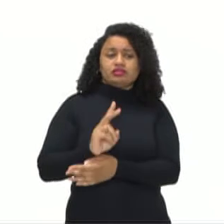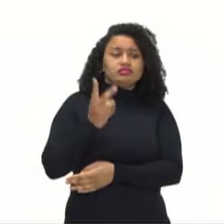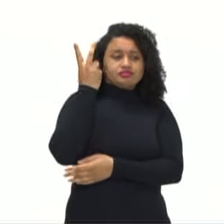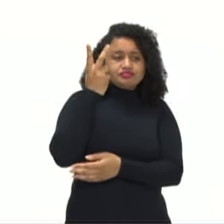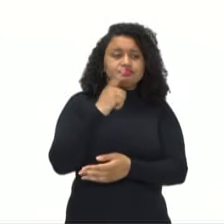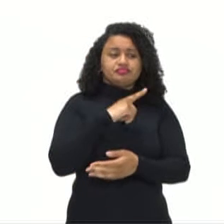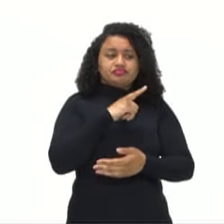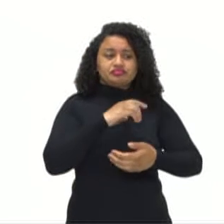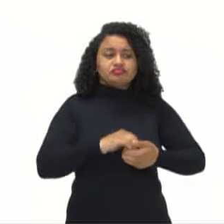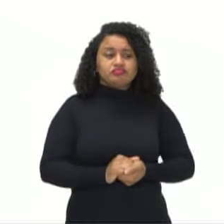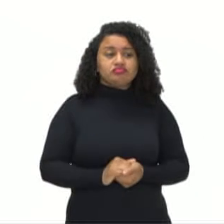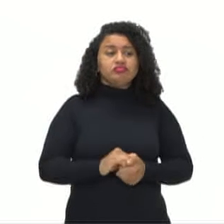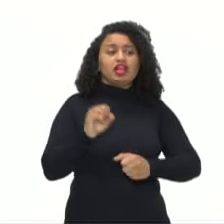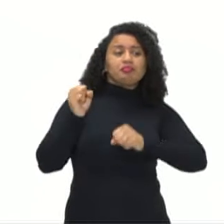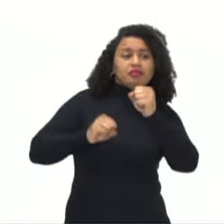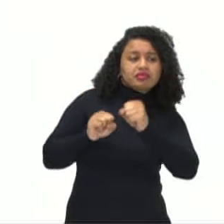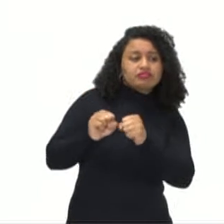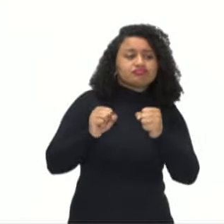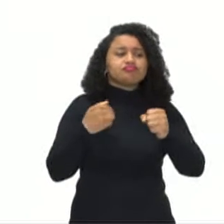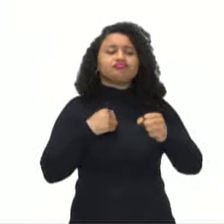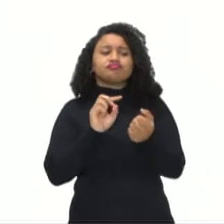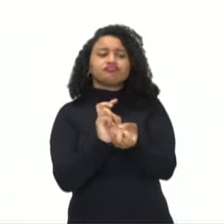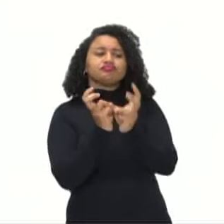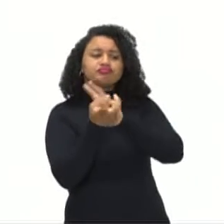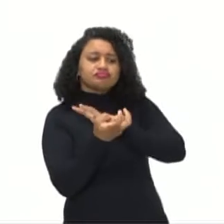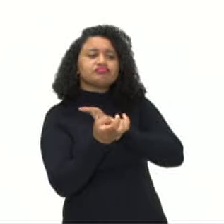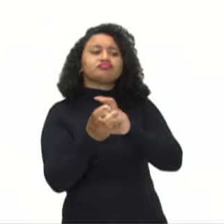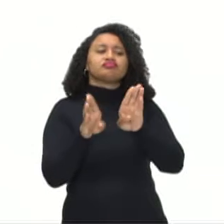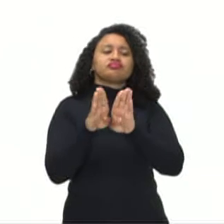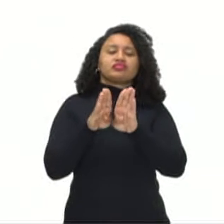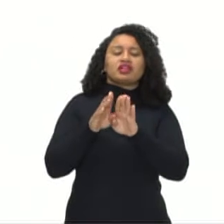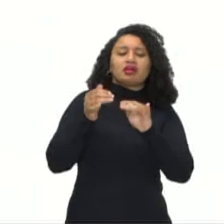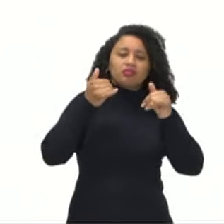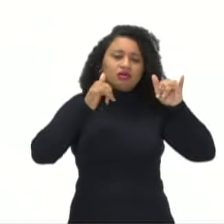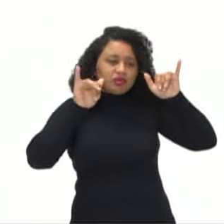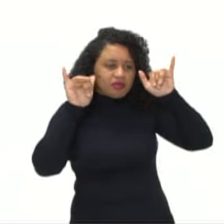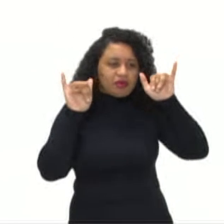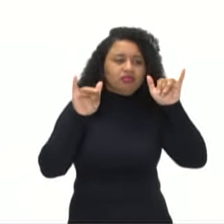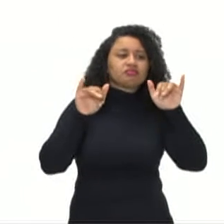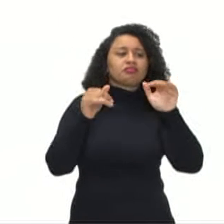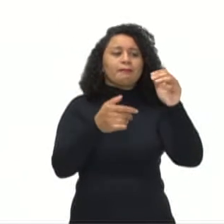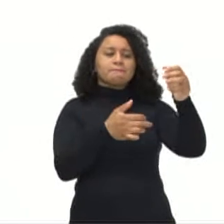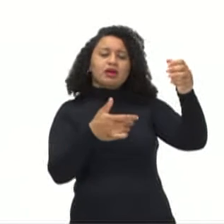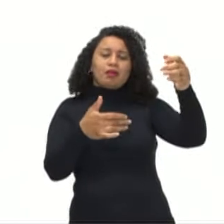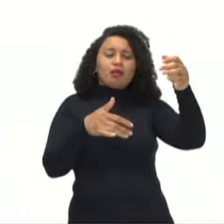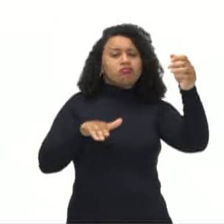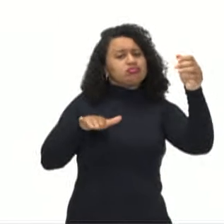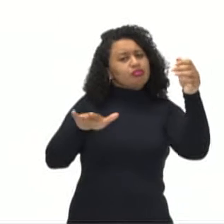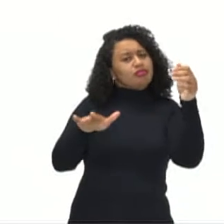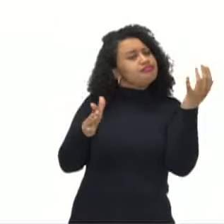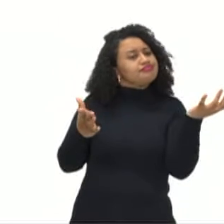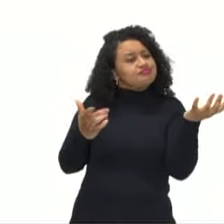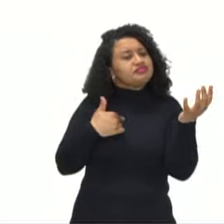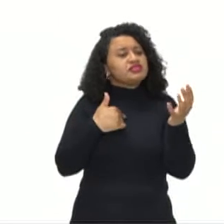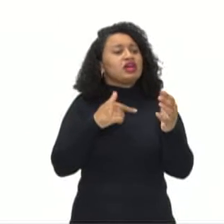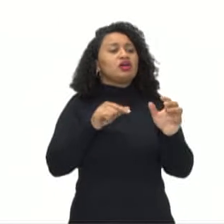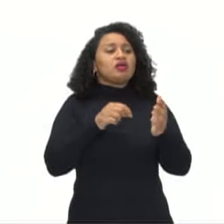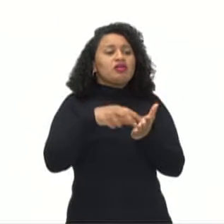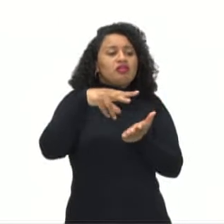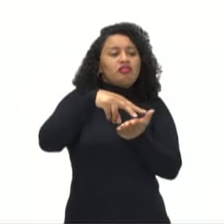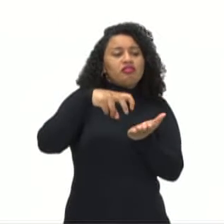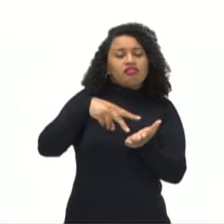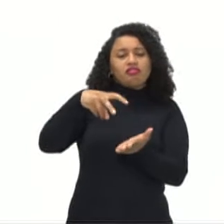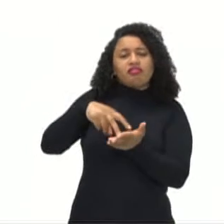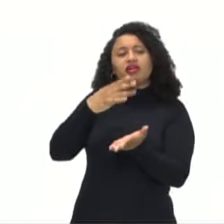Maracatu psicodélico, capoeira da pesada, bumba, meu rádio, berimbau elétrico, frevo, samba e cores.